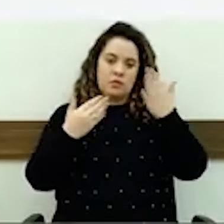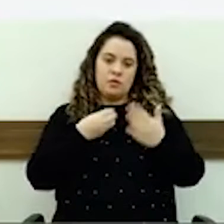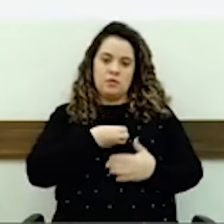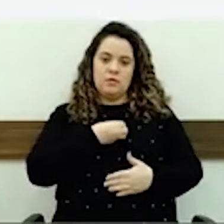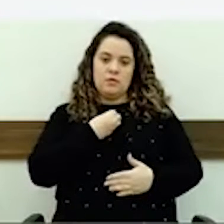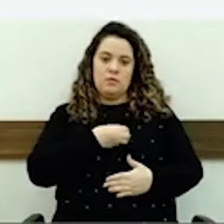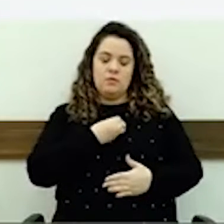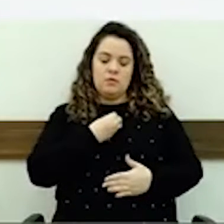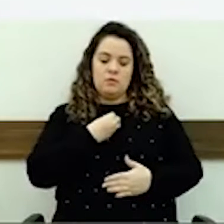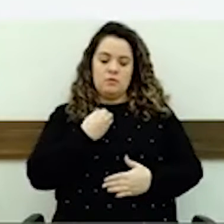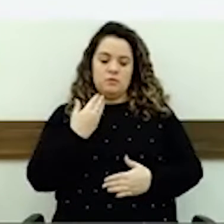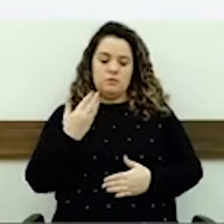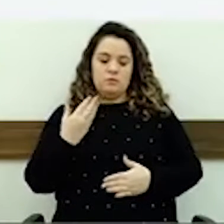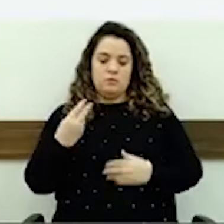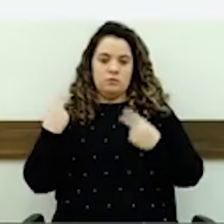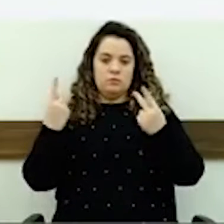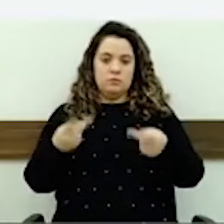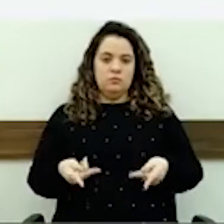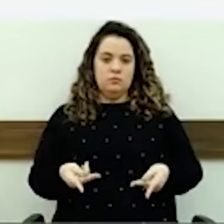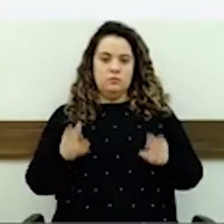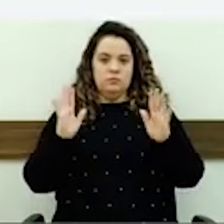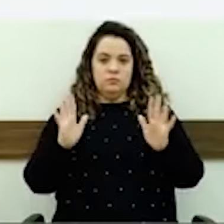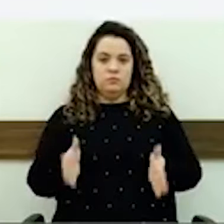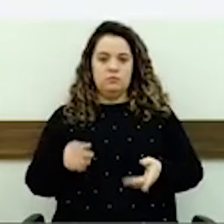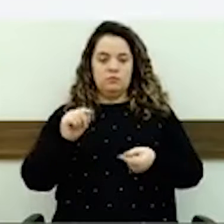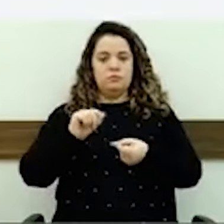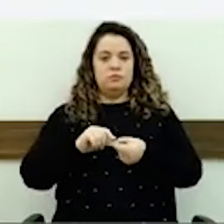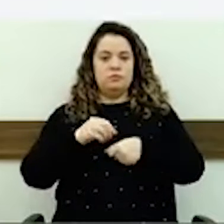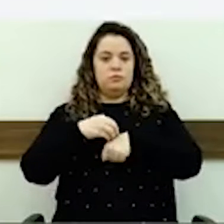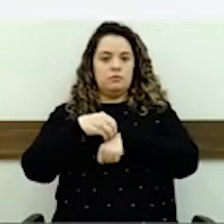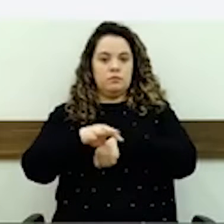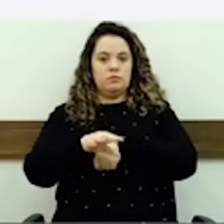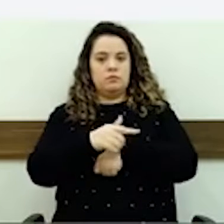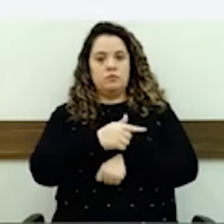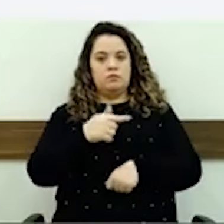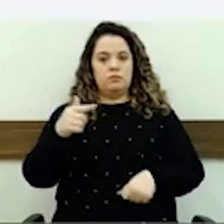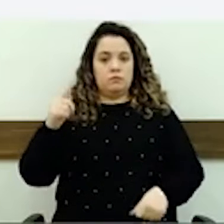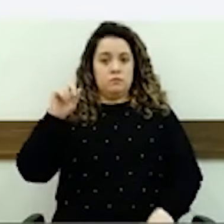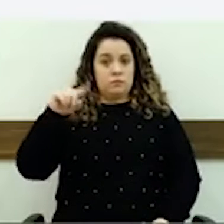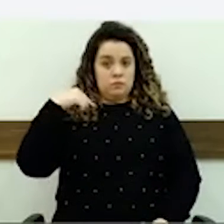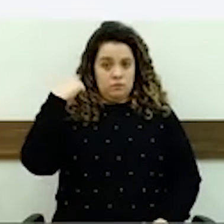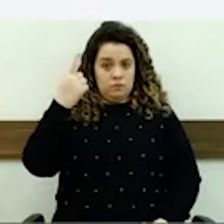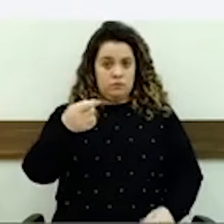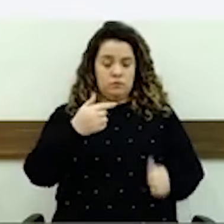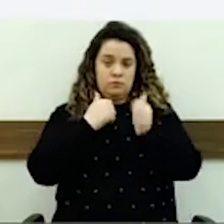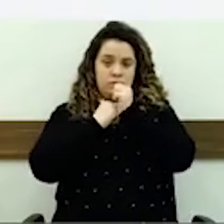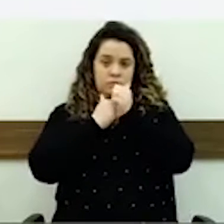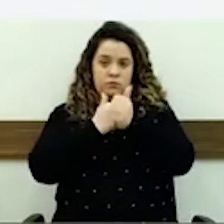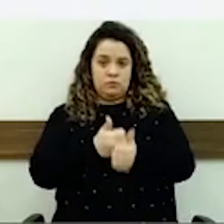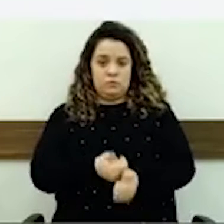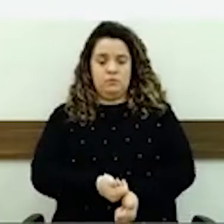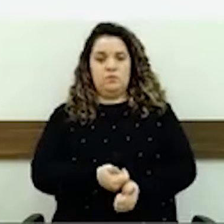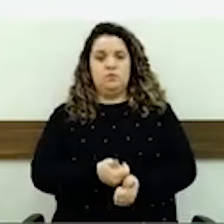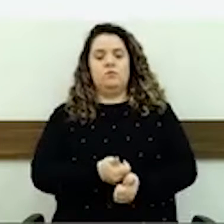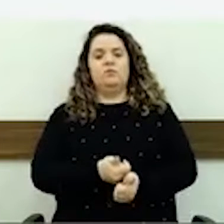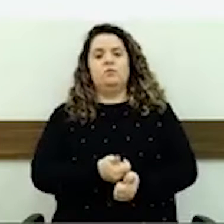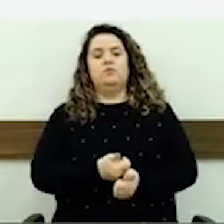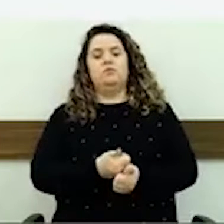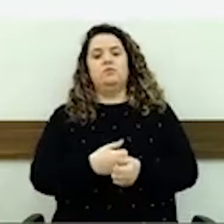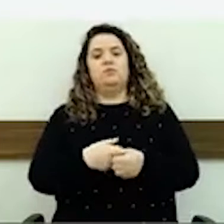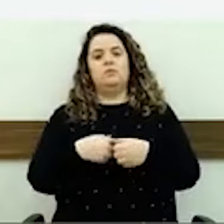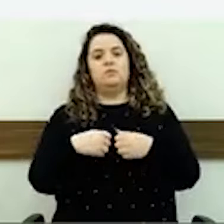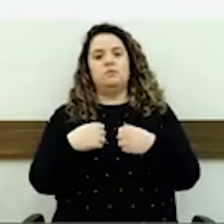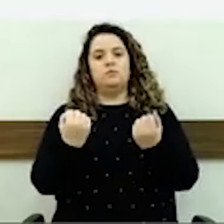Já fiz uma indicação, inclusive, vai tramitar a semana que vem, para acompanhamento de enfermeiros junto com vocês nos atendimentos,